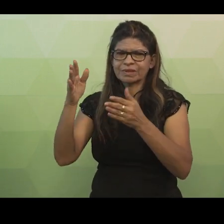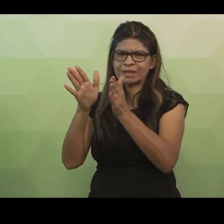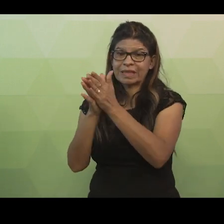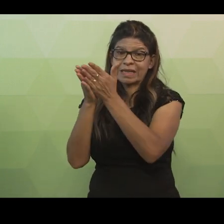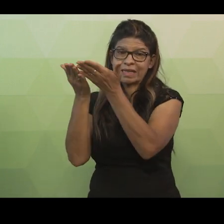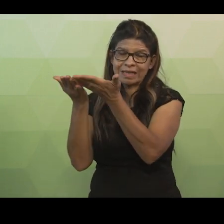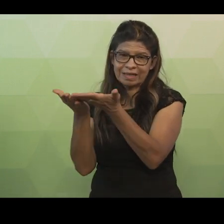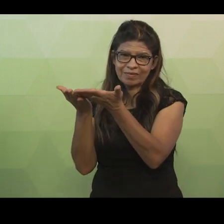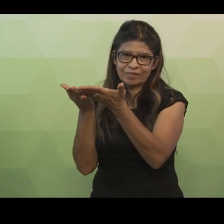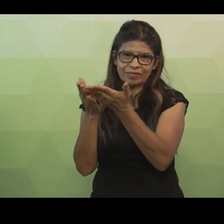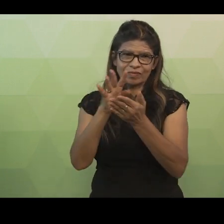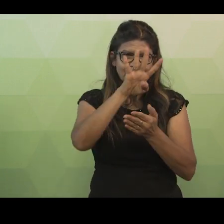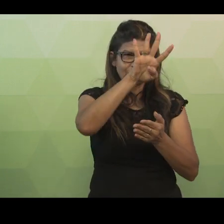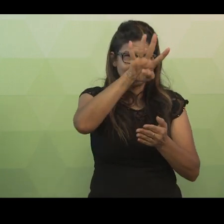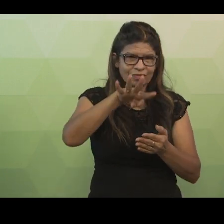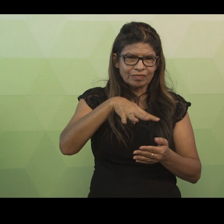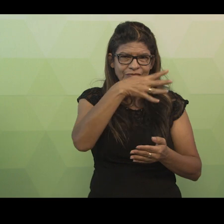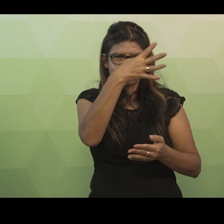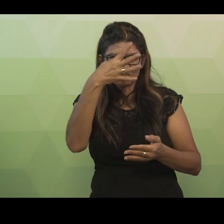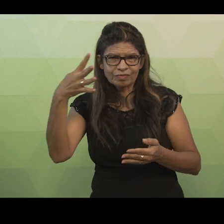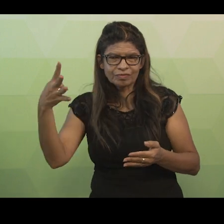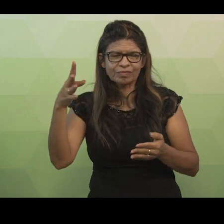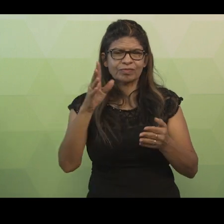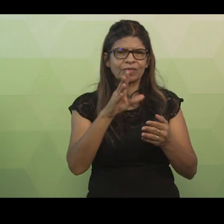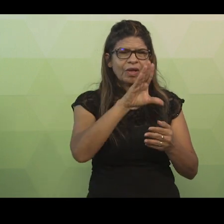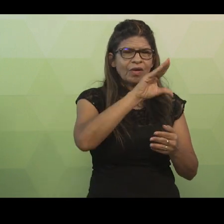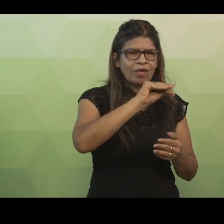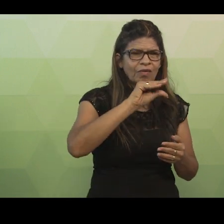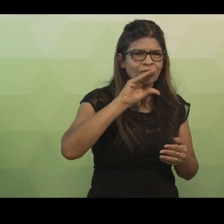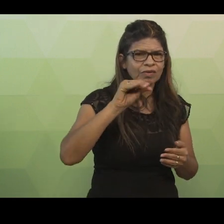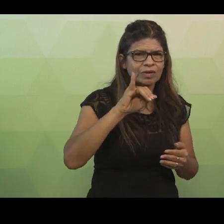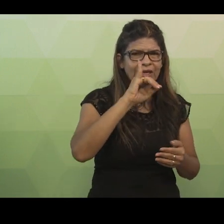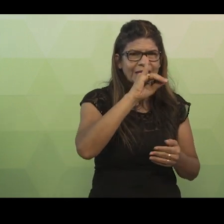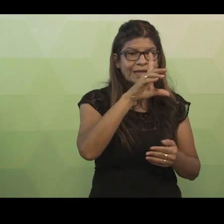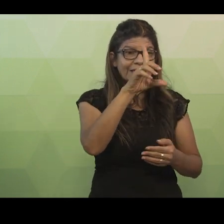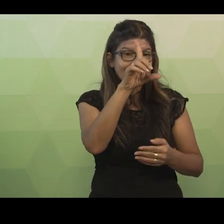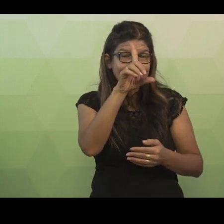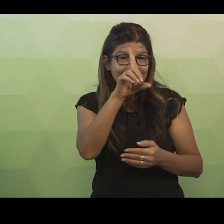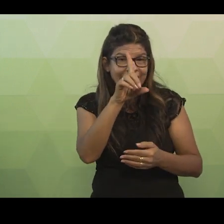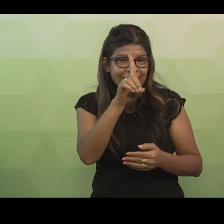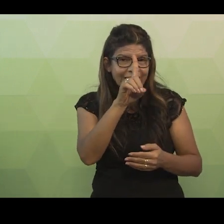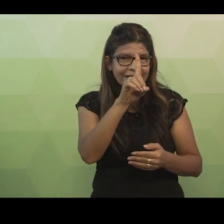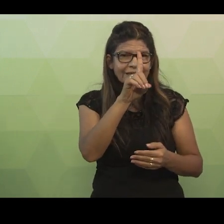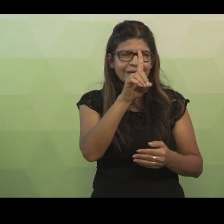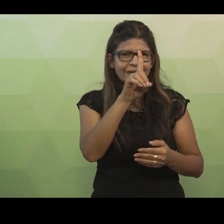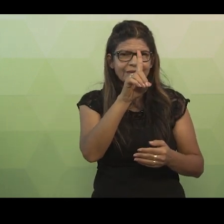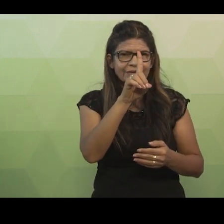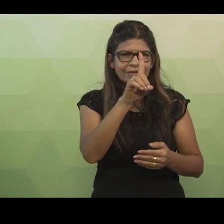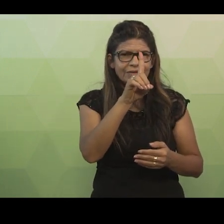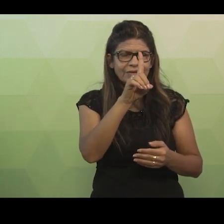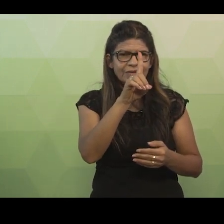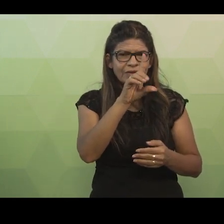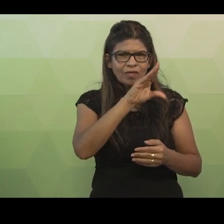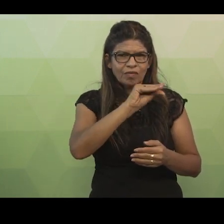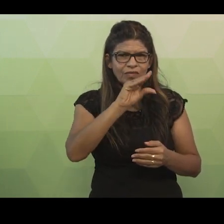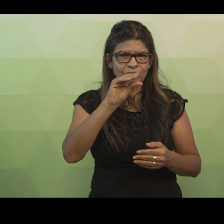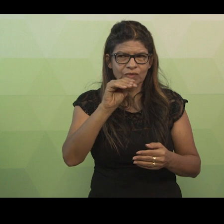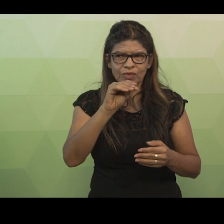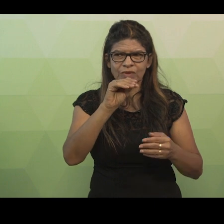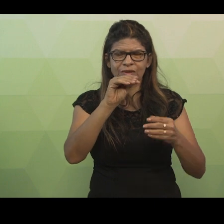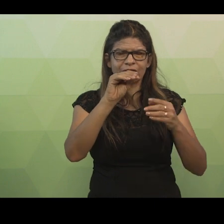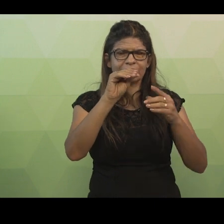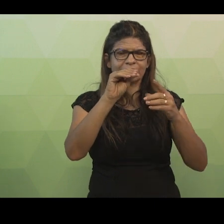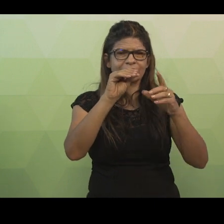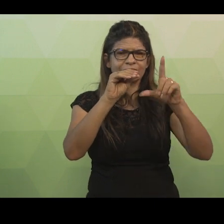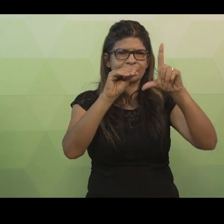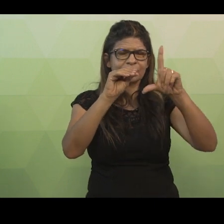são ID funcionário, que deverá ser um identificador único para cada funcionário cadastrado no sistema, o